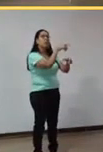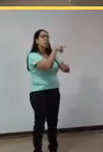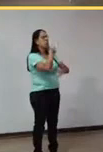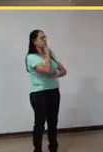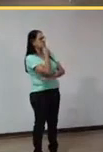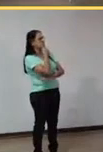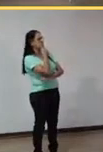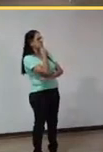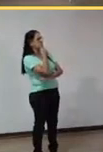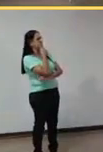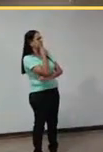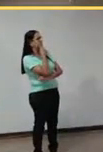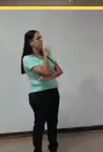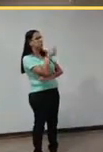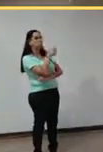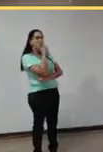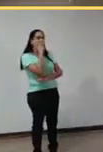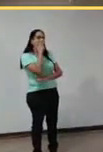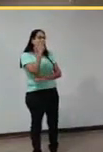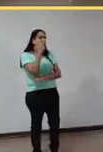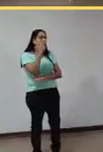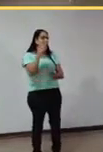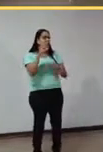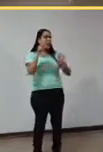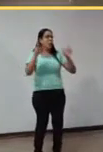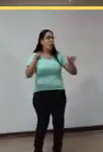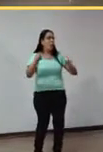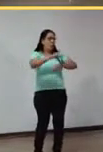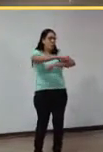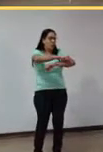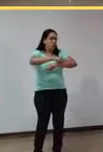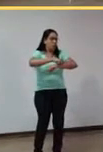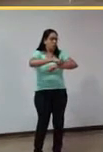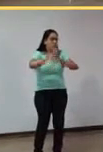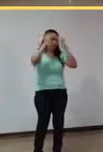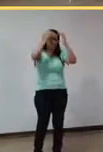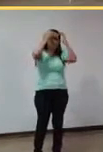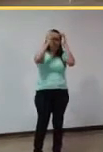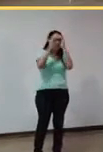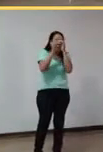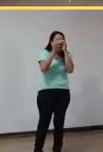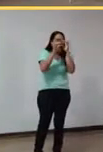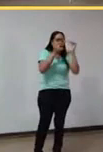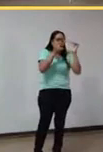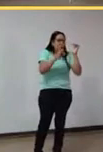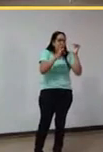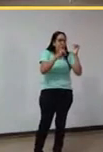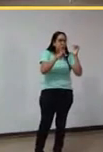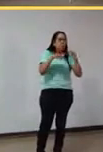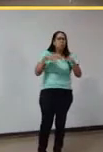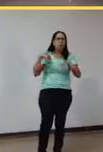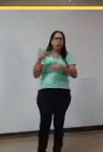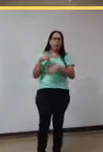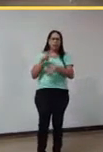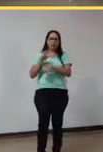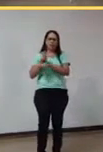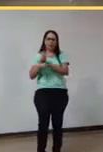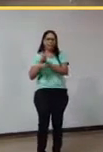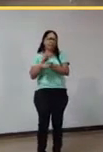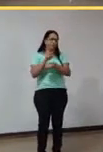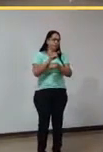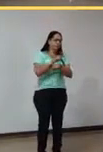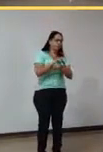às vezes, se parecem com essas marcações também. E aí eu começava a ter essas observações de